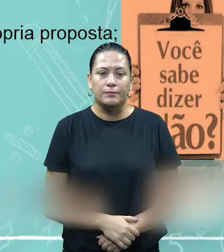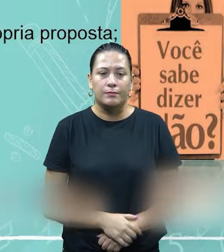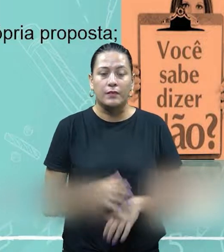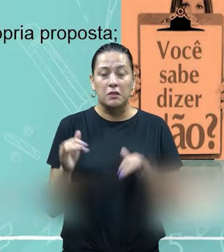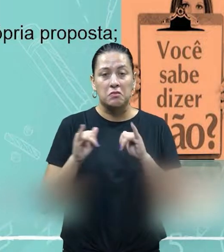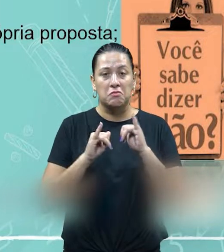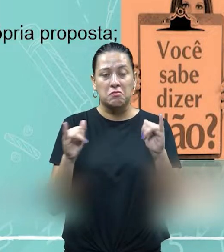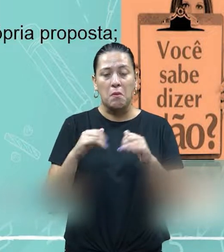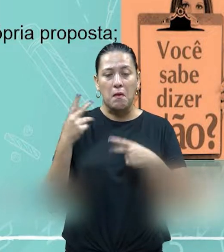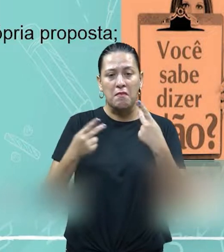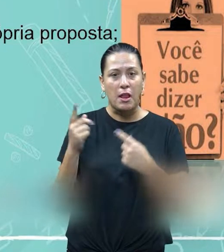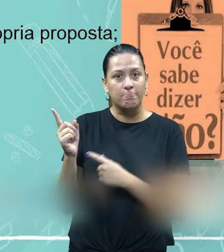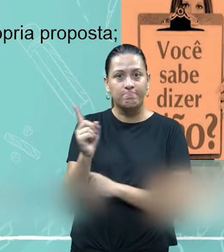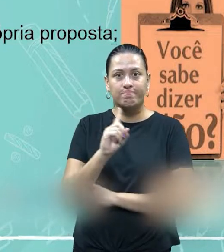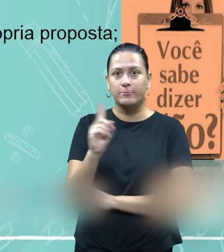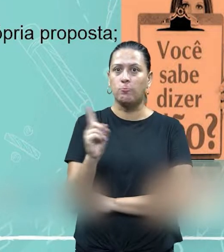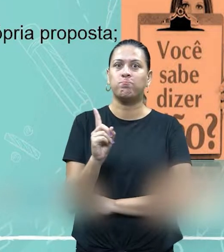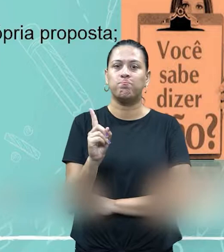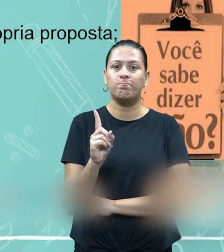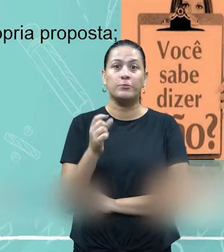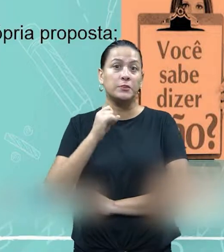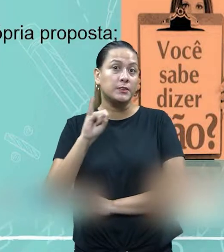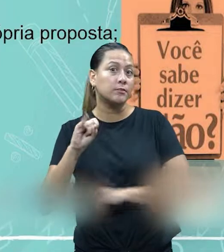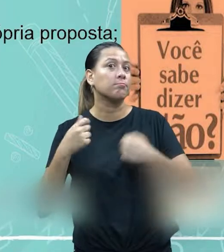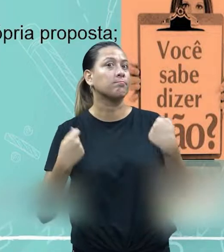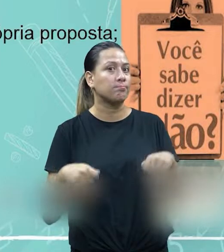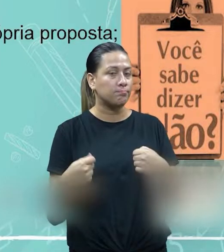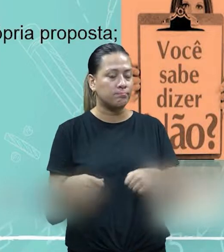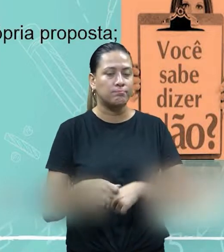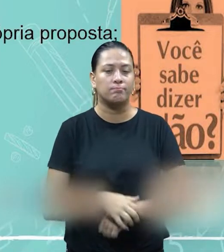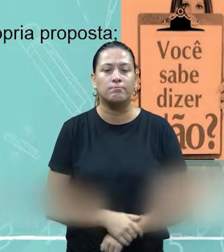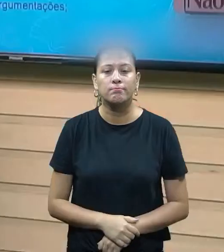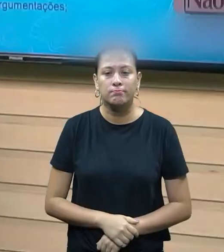a negativa, não. Ou seja, quando for necessário, né.